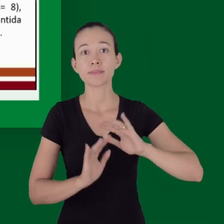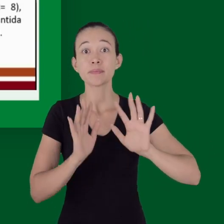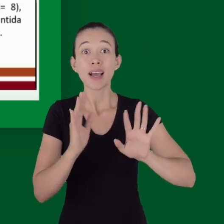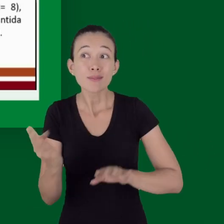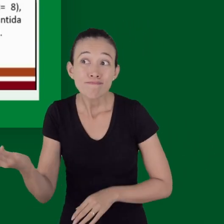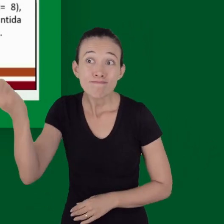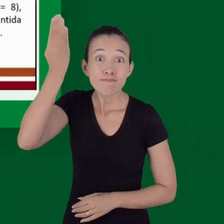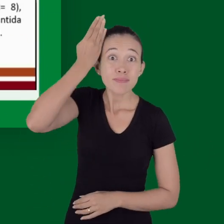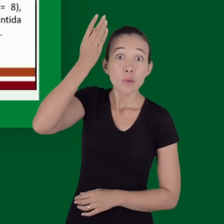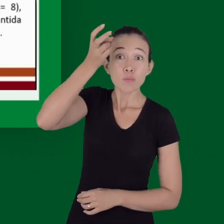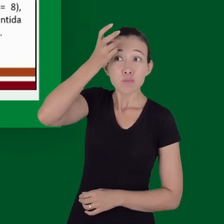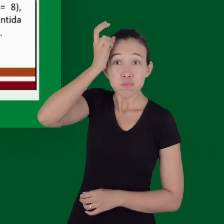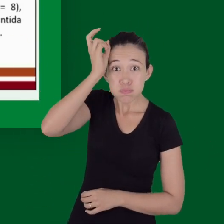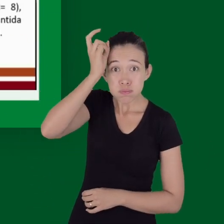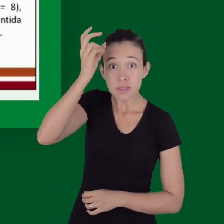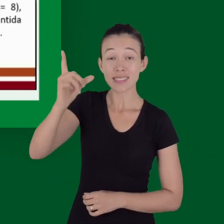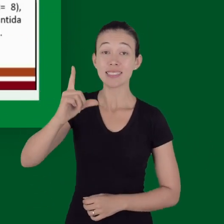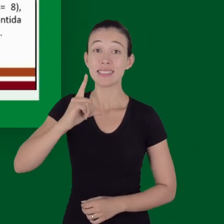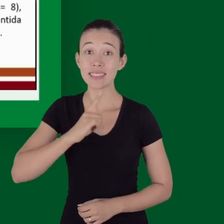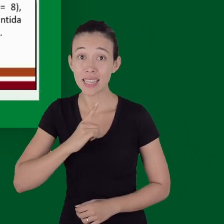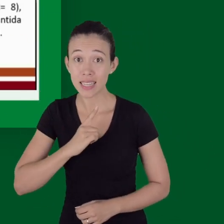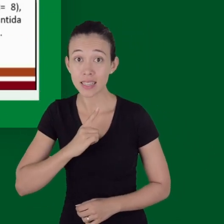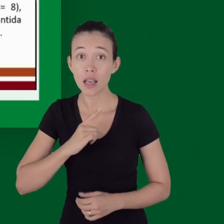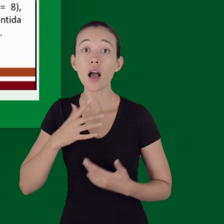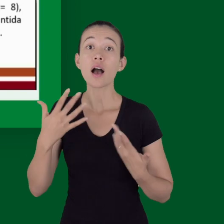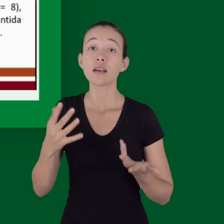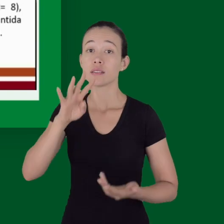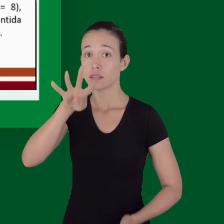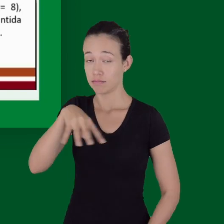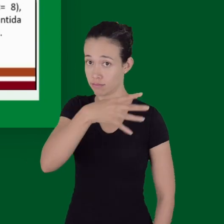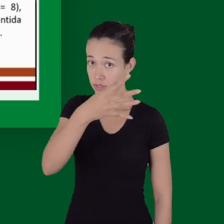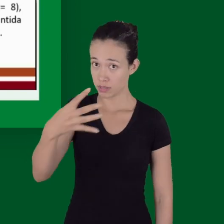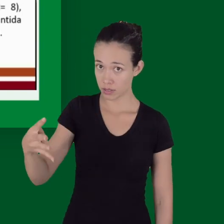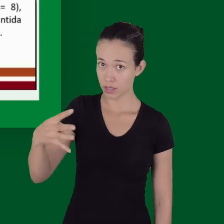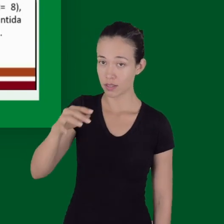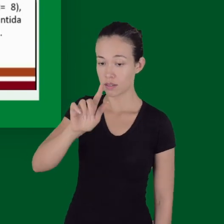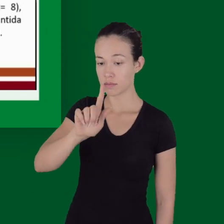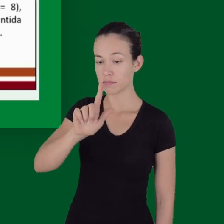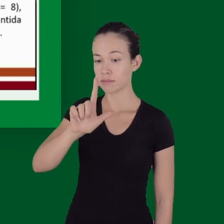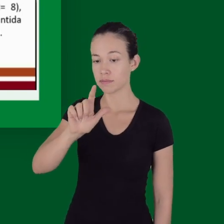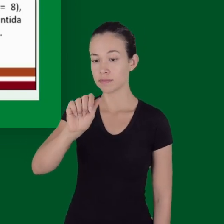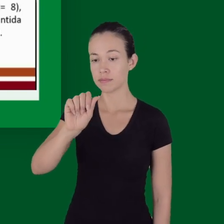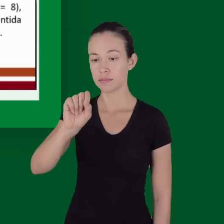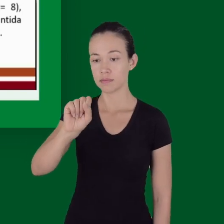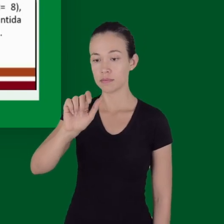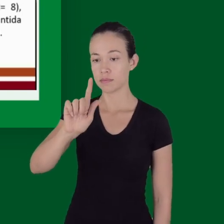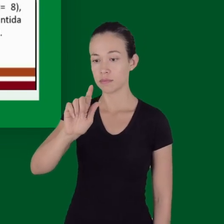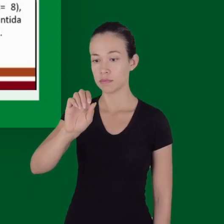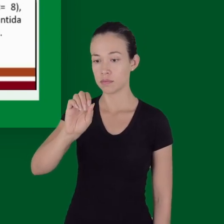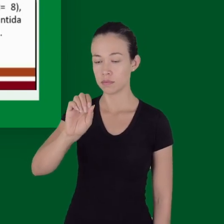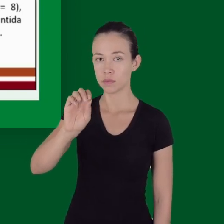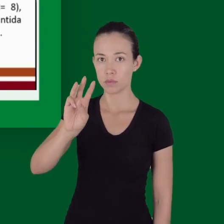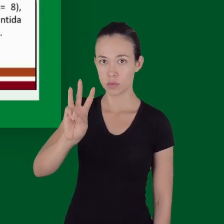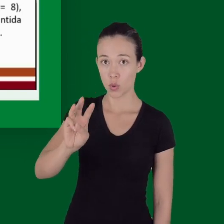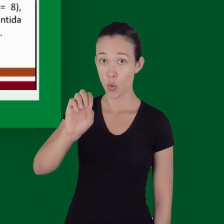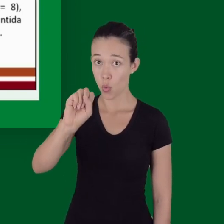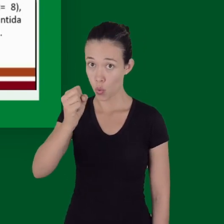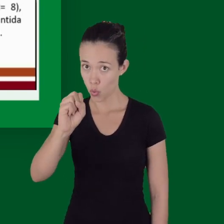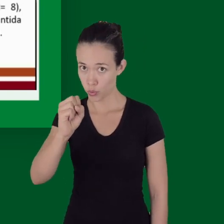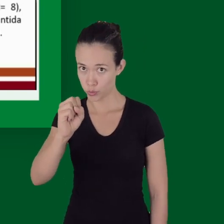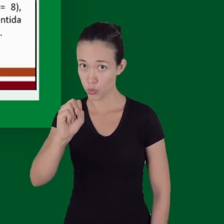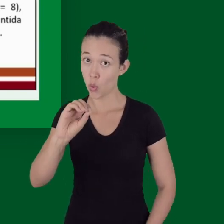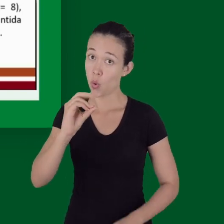né então esse grau de hipotensão permissiva vai depender do tipo de trauma né com